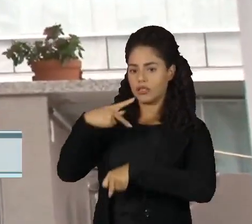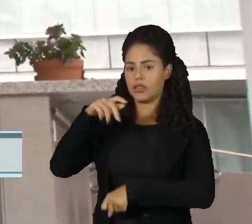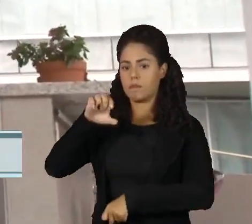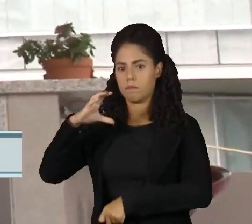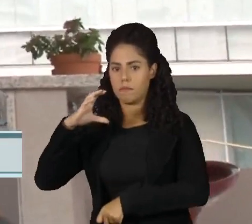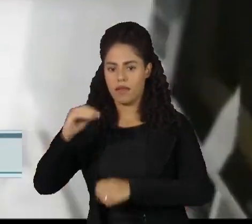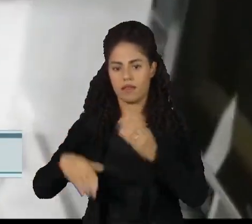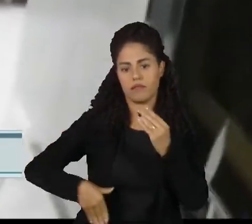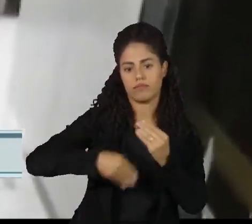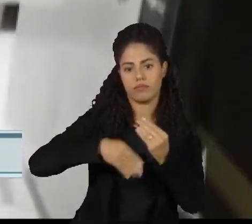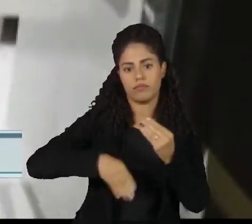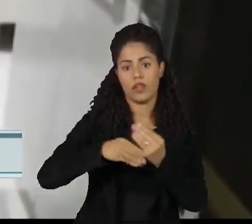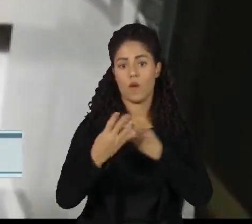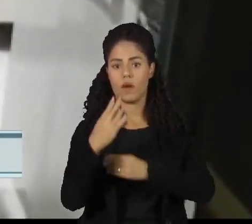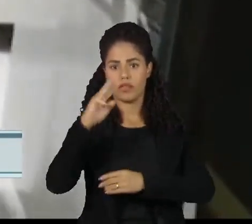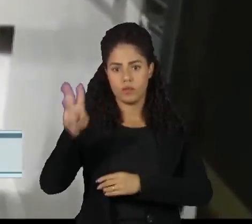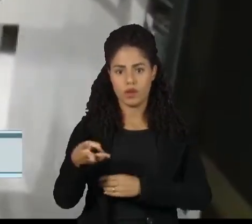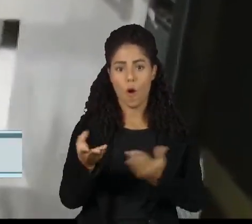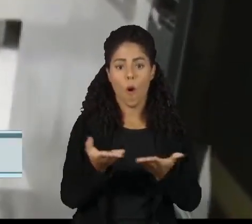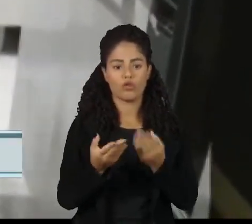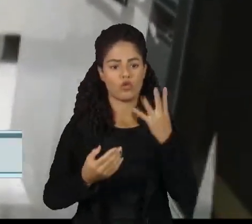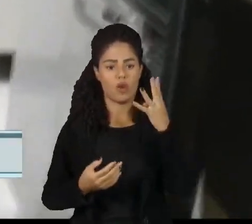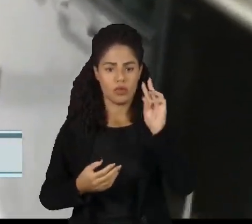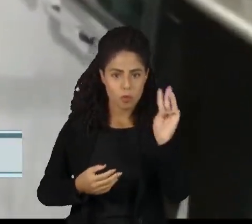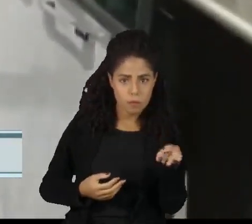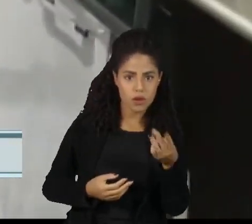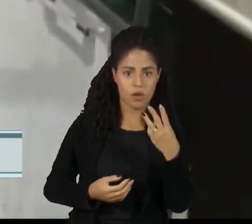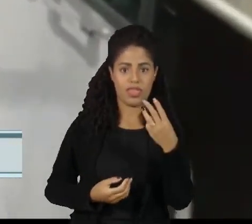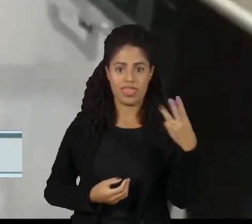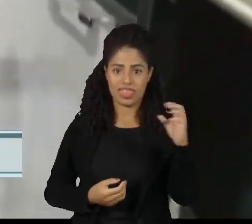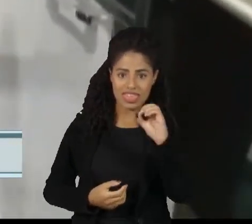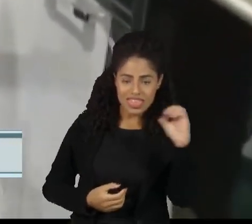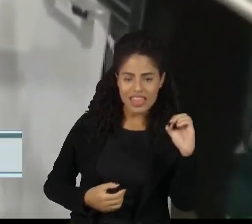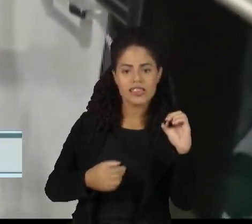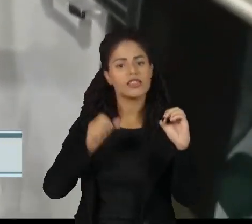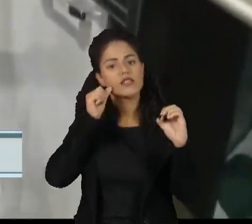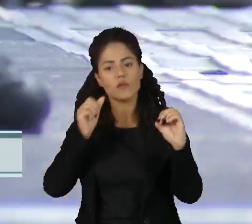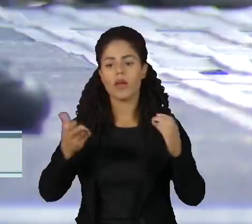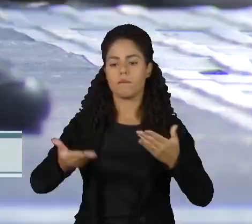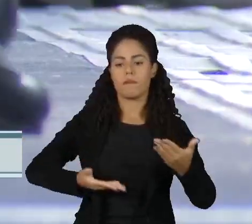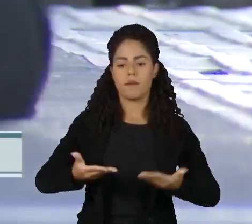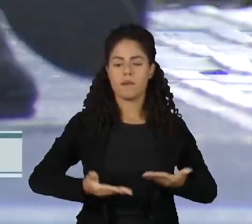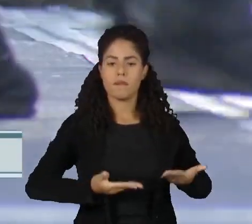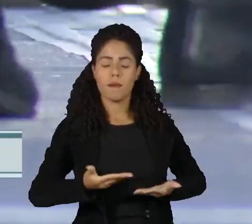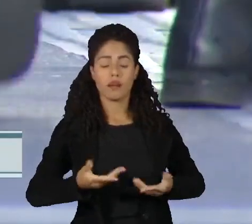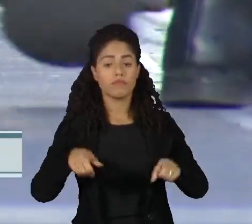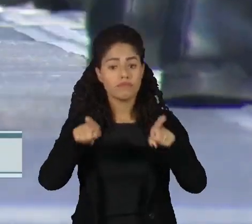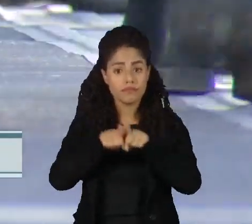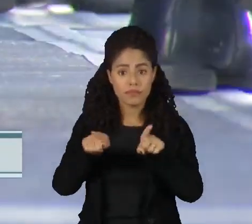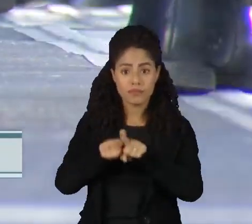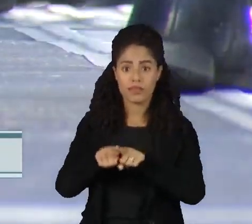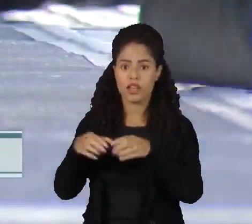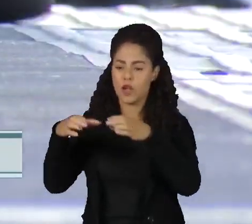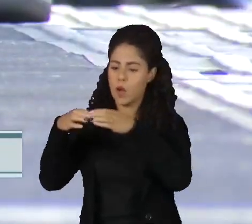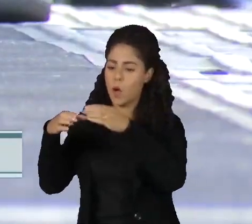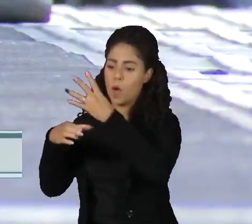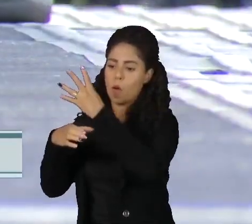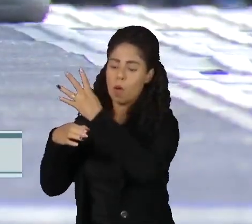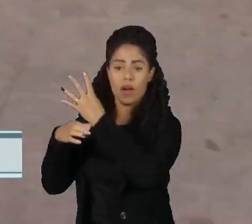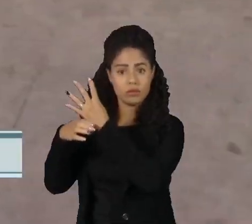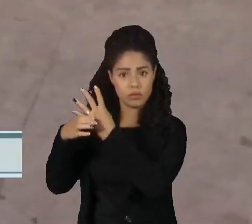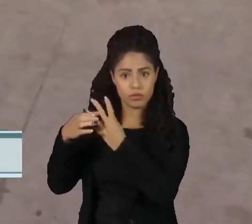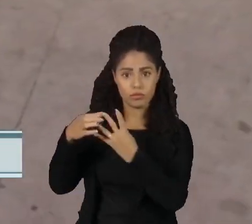4 milhões. Hoje, são 4 milhões e 300 mil informais. De cada 4 trabalhadoras